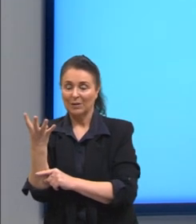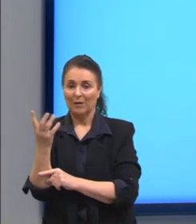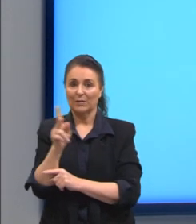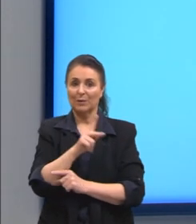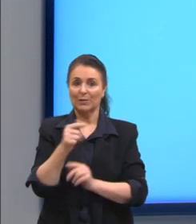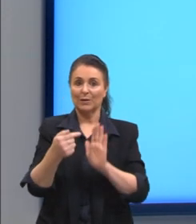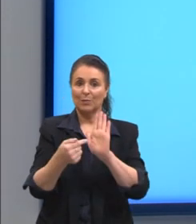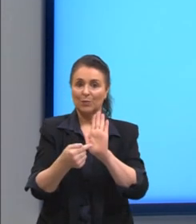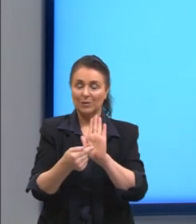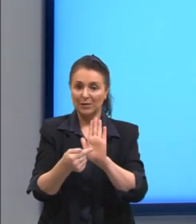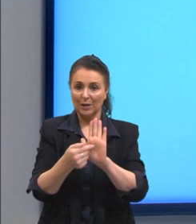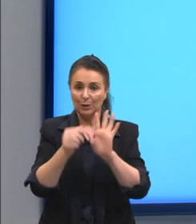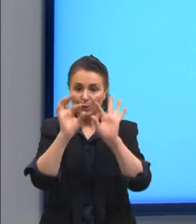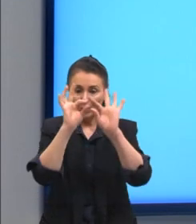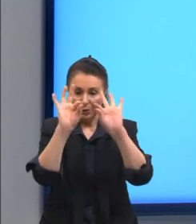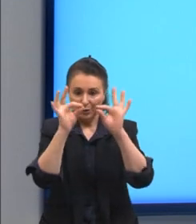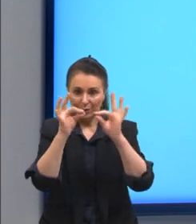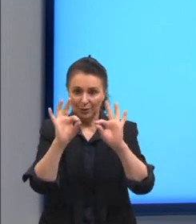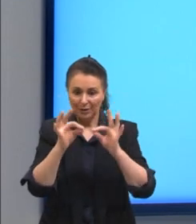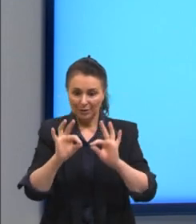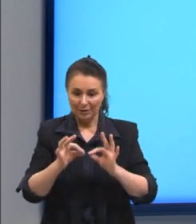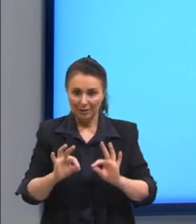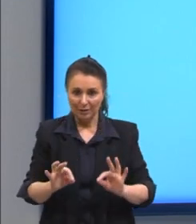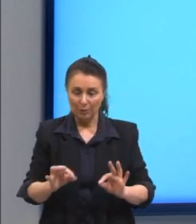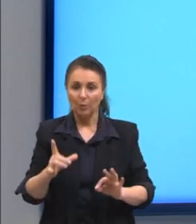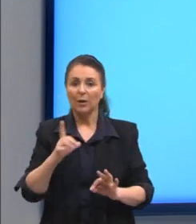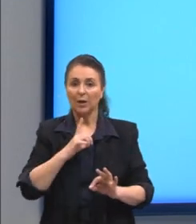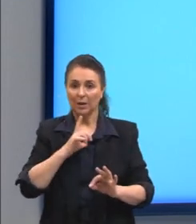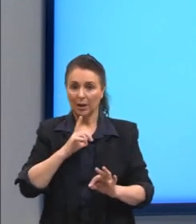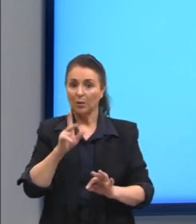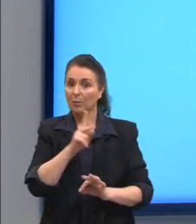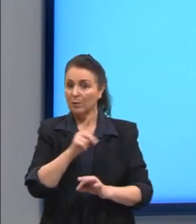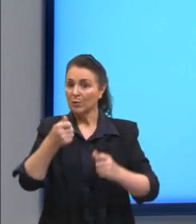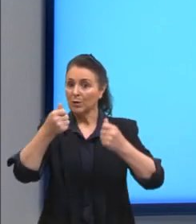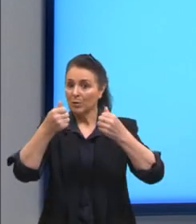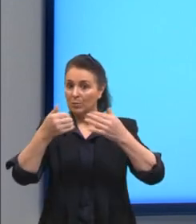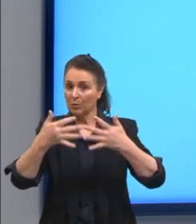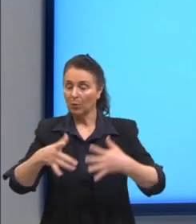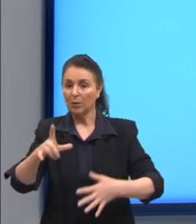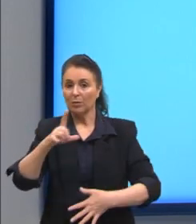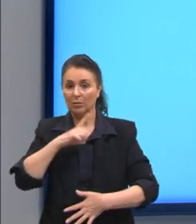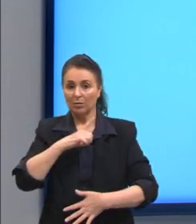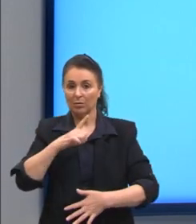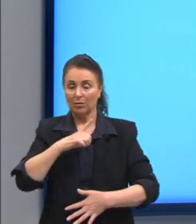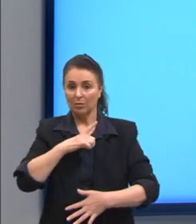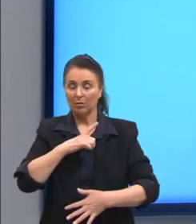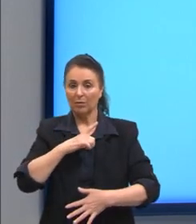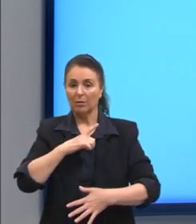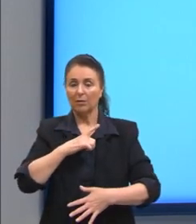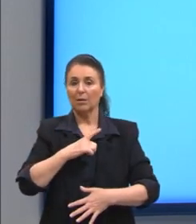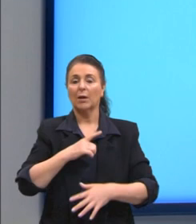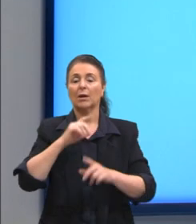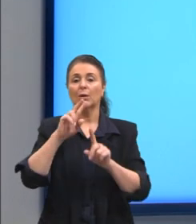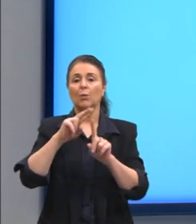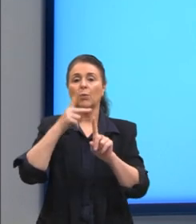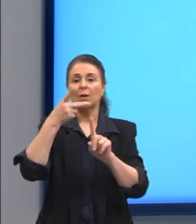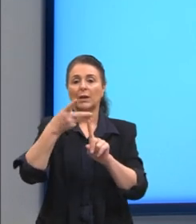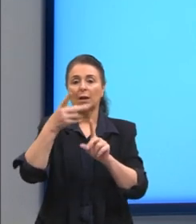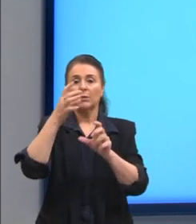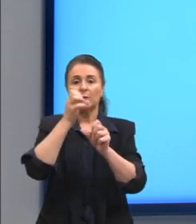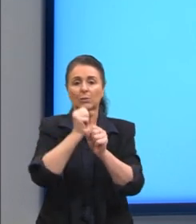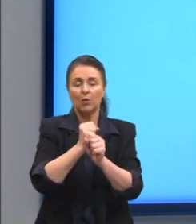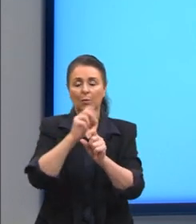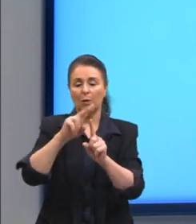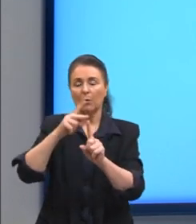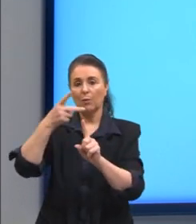vocês o esqueminha né? contendo estes que nós vimos então nós temos ali quadrado da soma o quadrado da